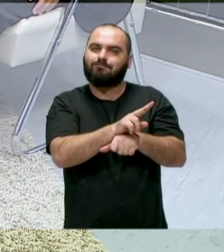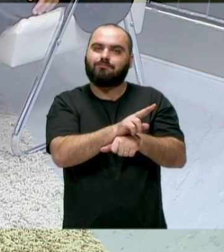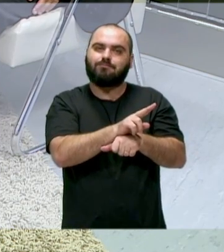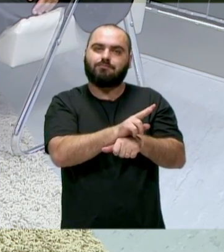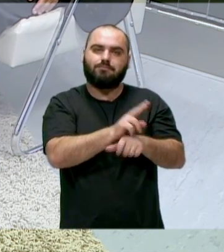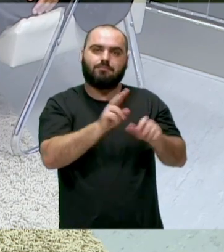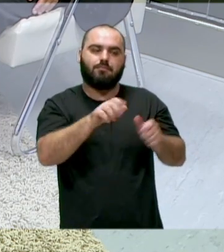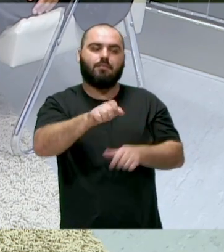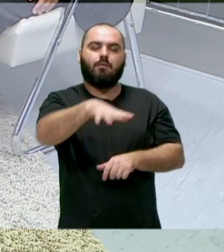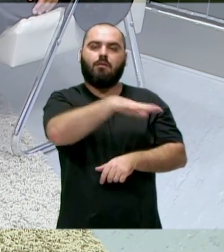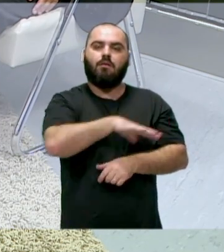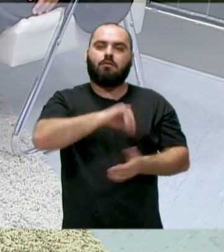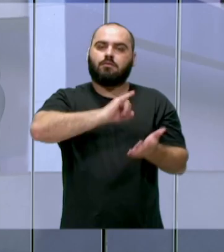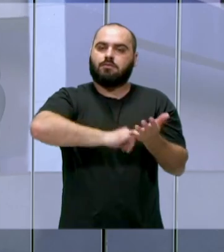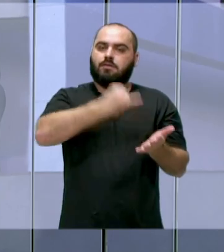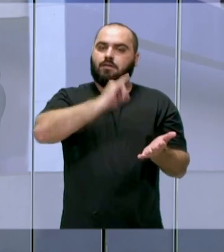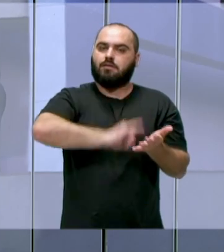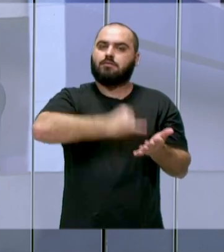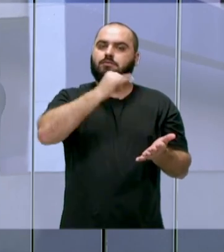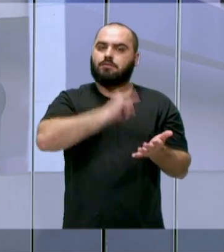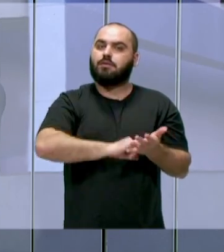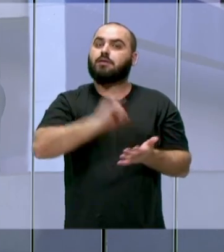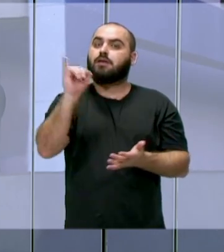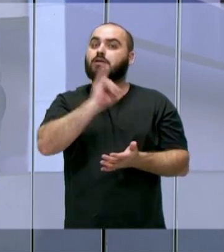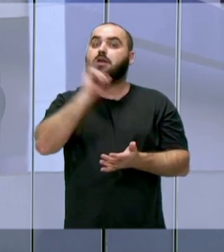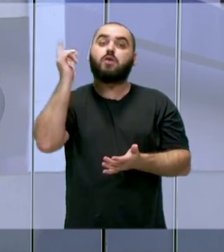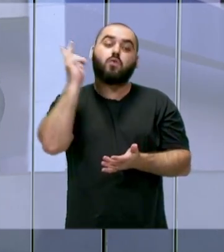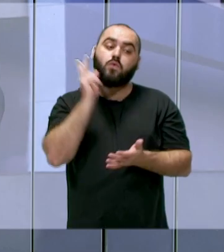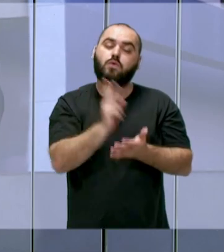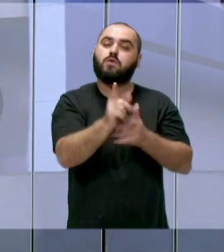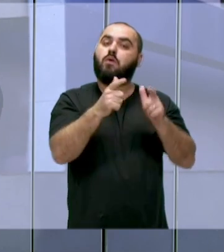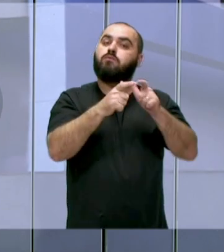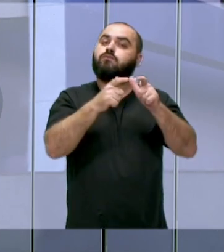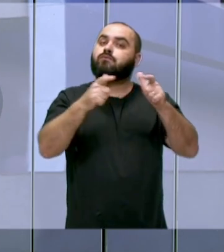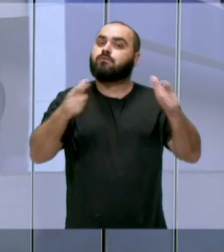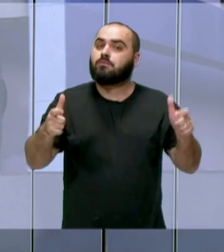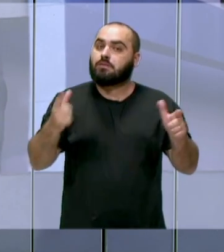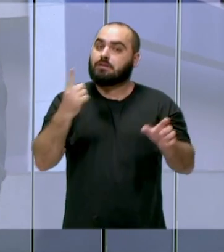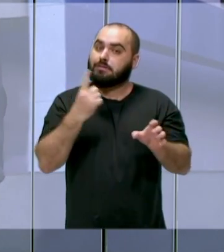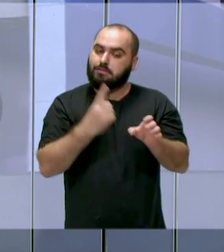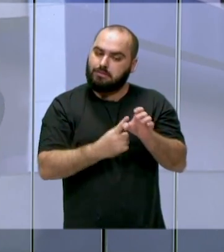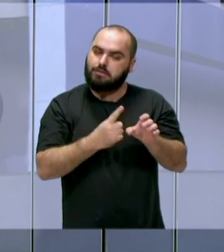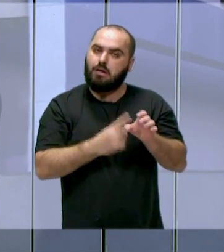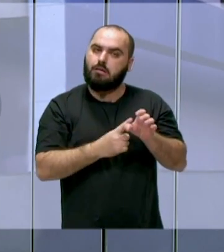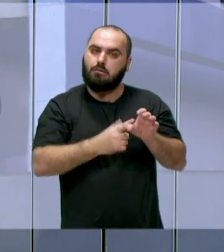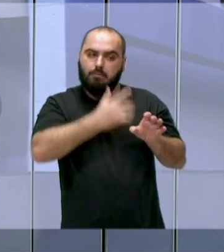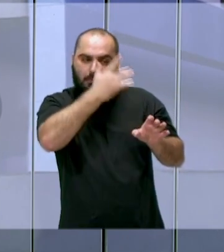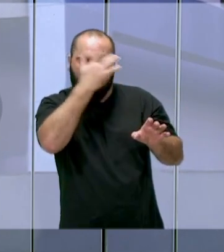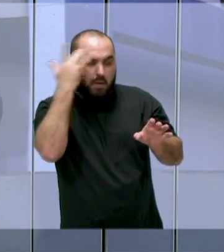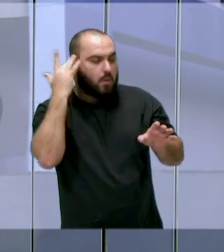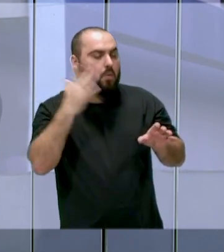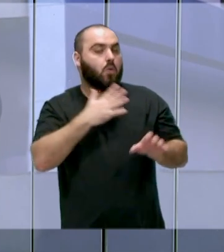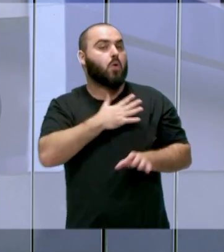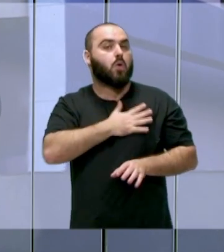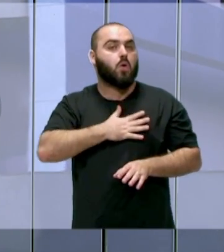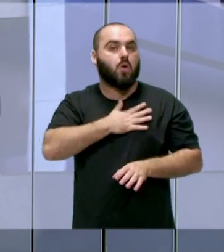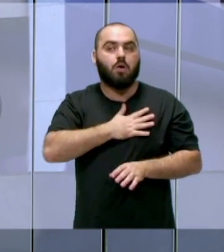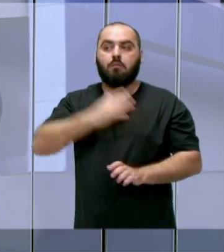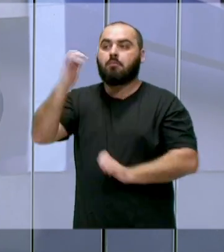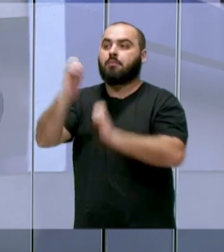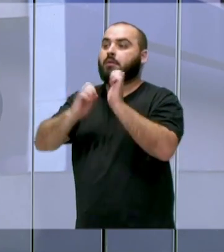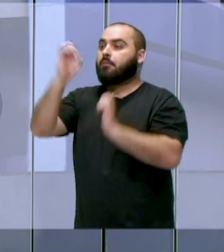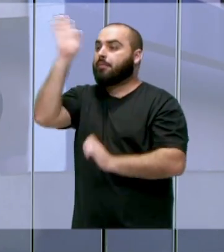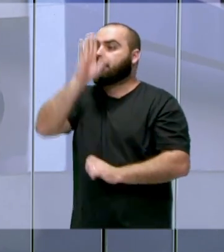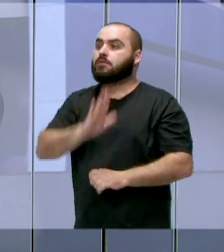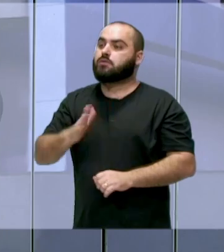tributário, para que Itajaí continue crescendo, continue sendo uma cidade atraente para os investidores, para as empresas de todo o Brasil.